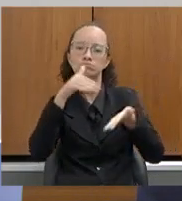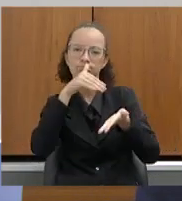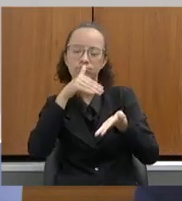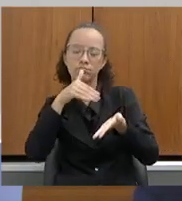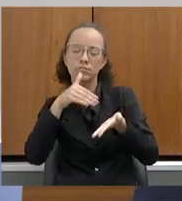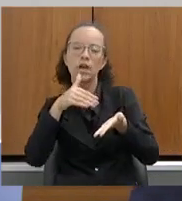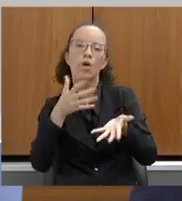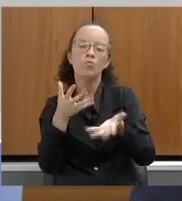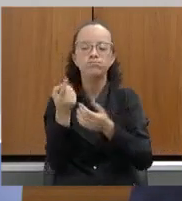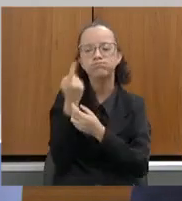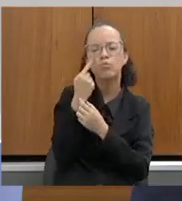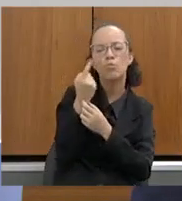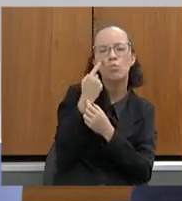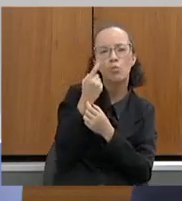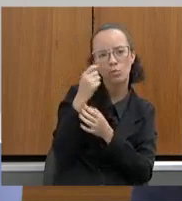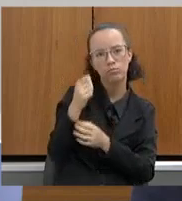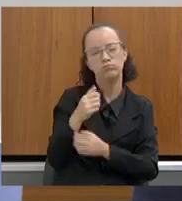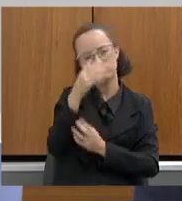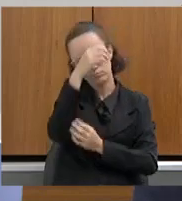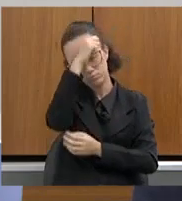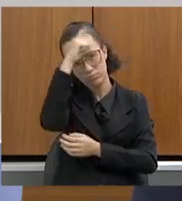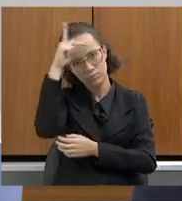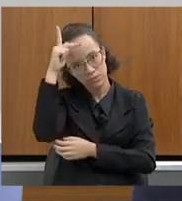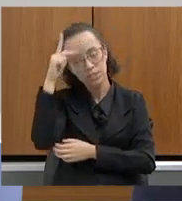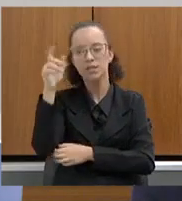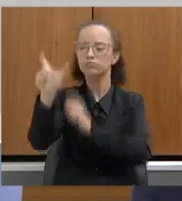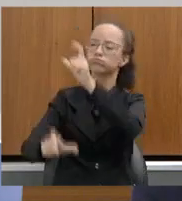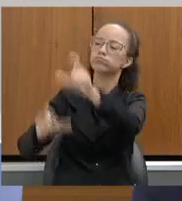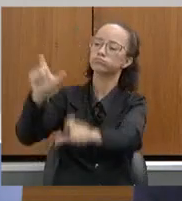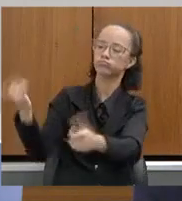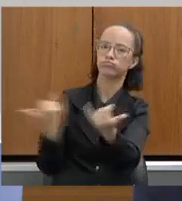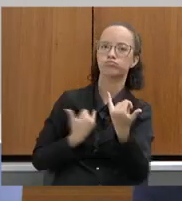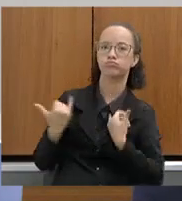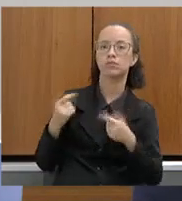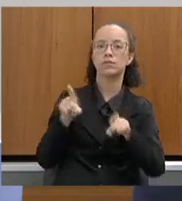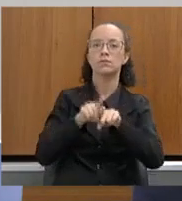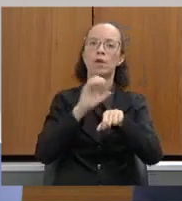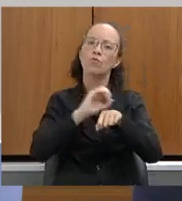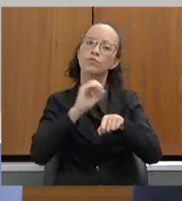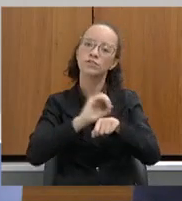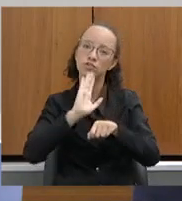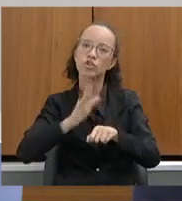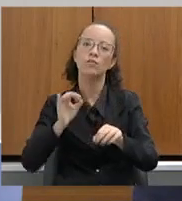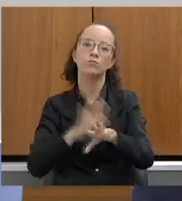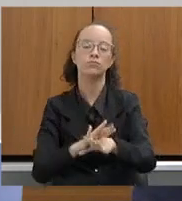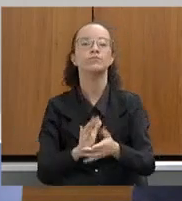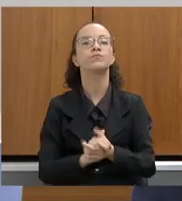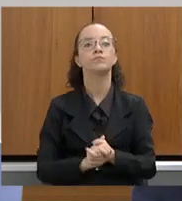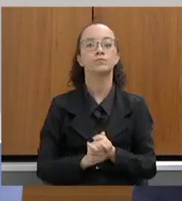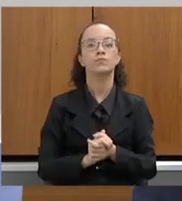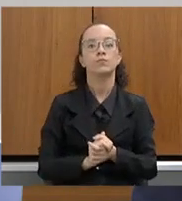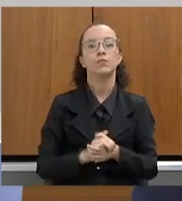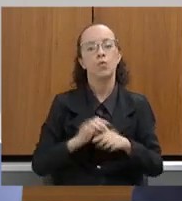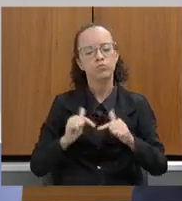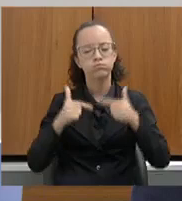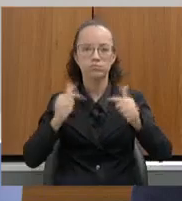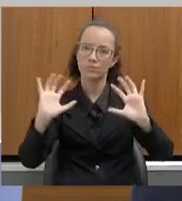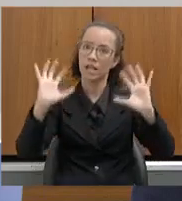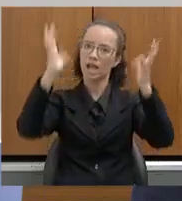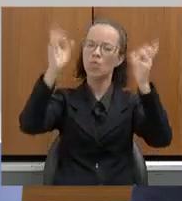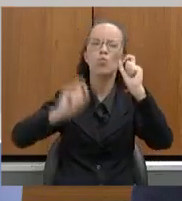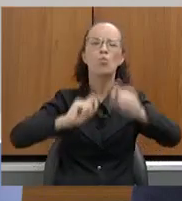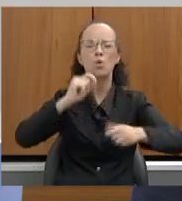período para recebermos mais contribuições da população, além das oficinas já realizadas. O Plano de Ação Climática vem, então, definindo